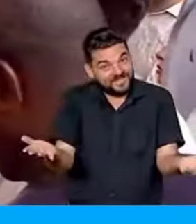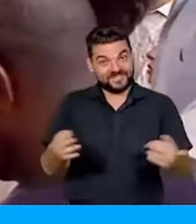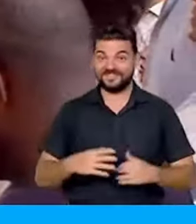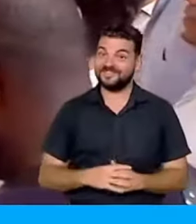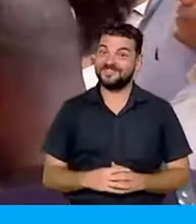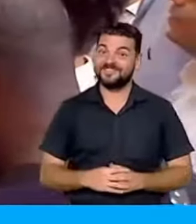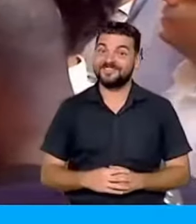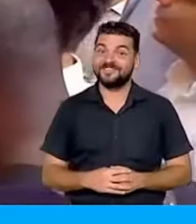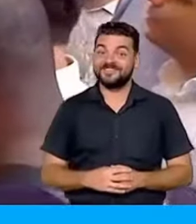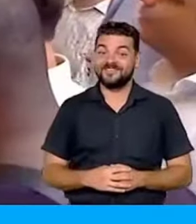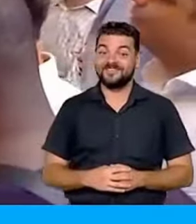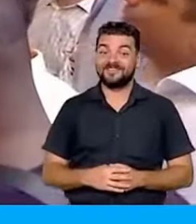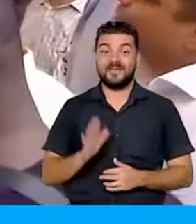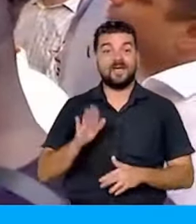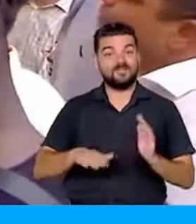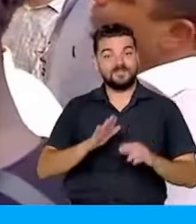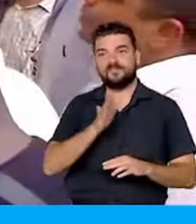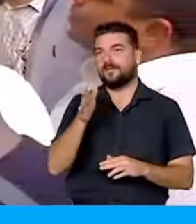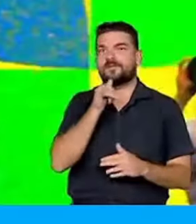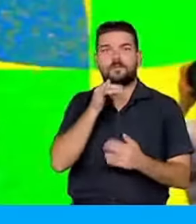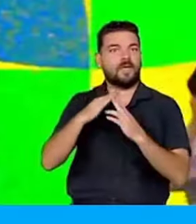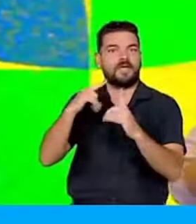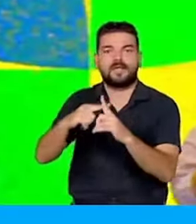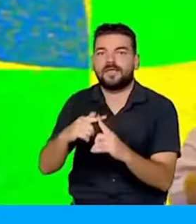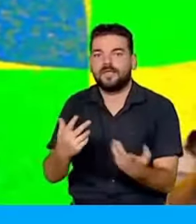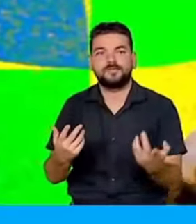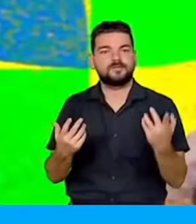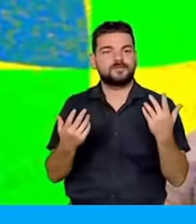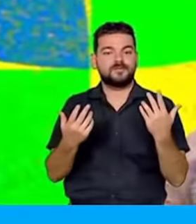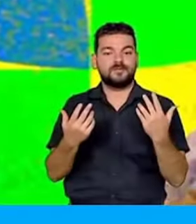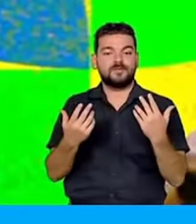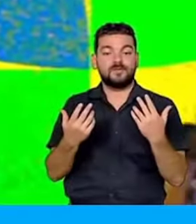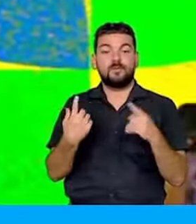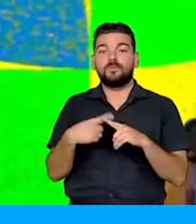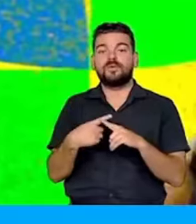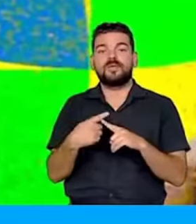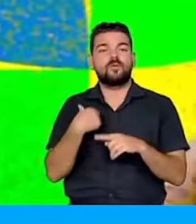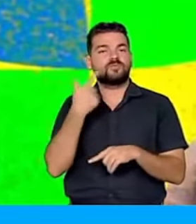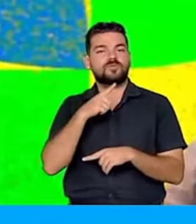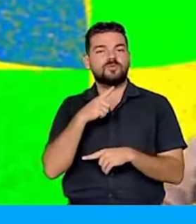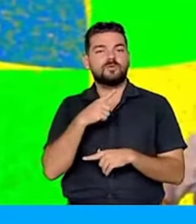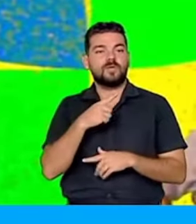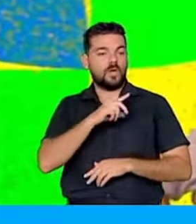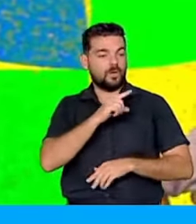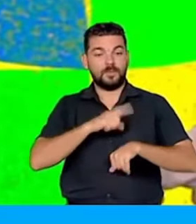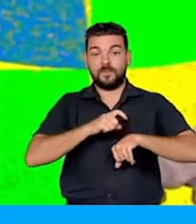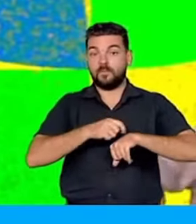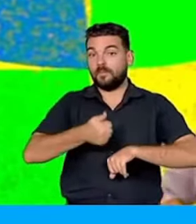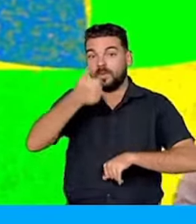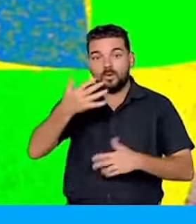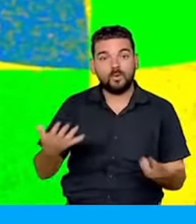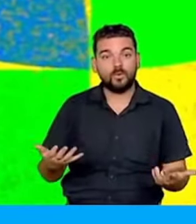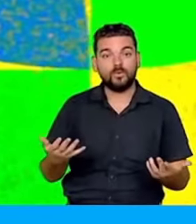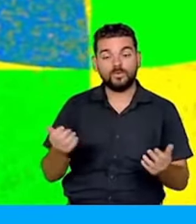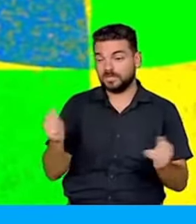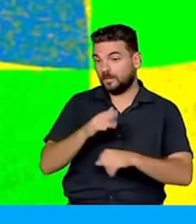vai para o culto orar, presidente, quando ganha quatro horas por dia, vai orar.